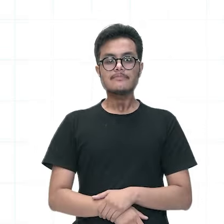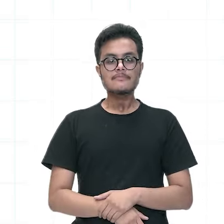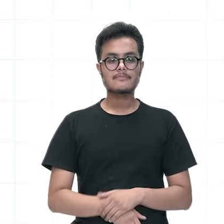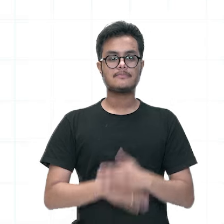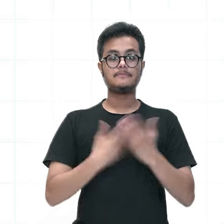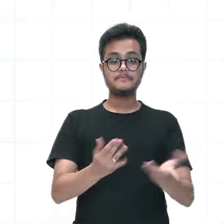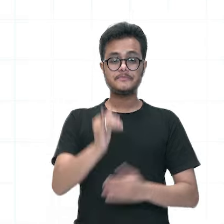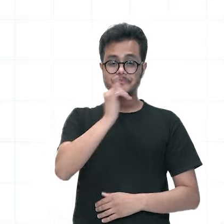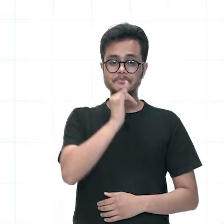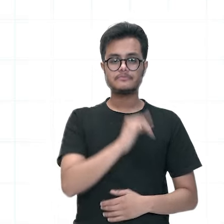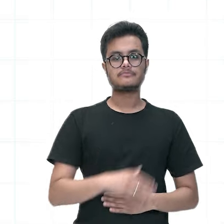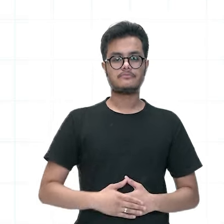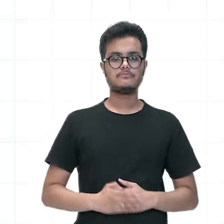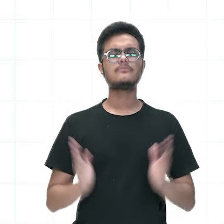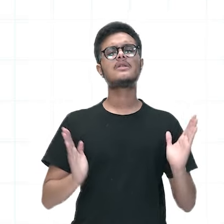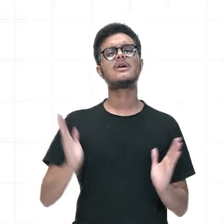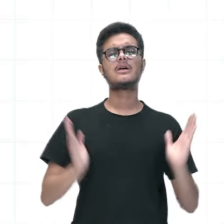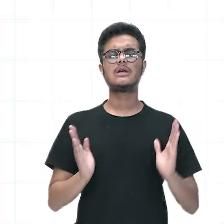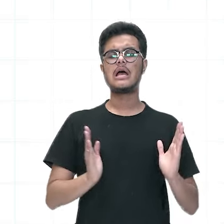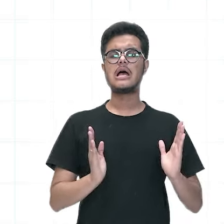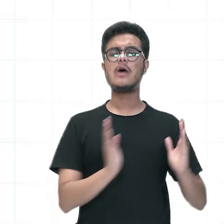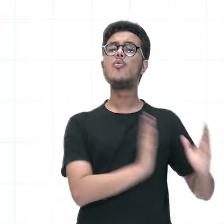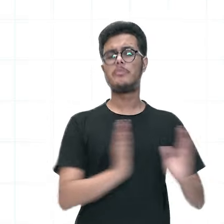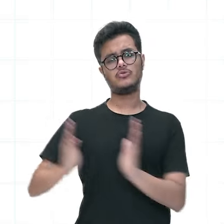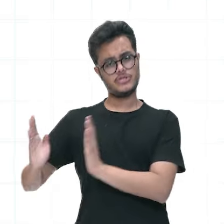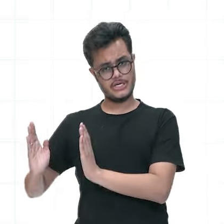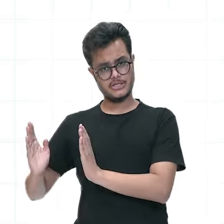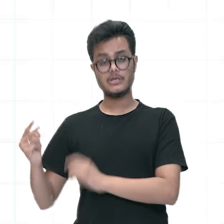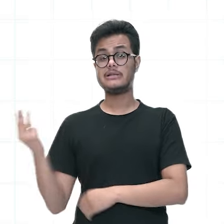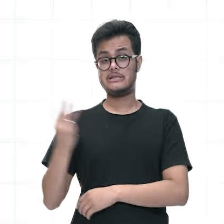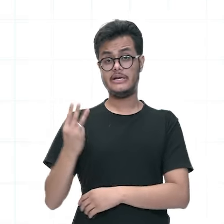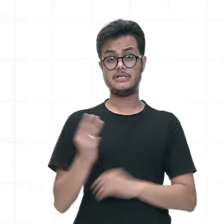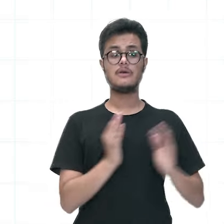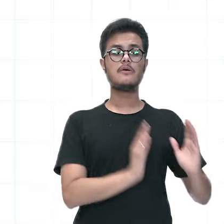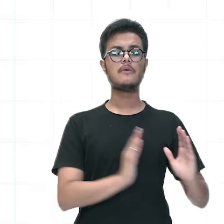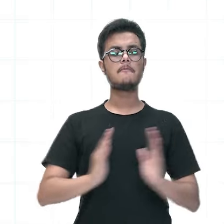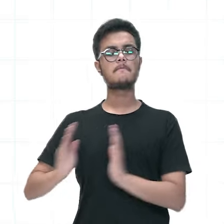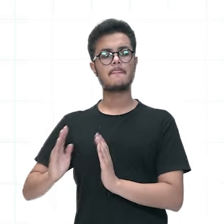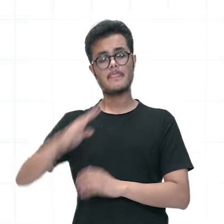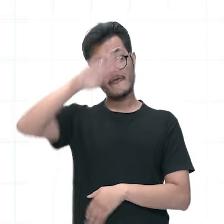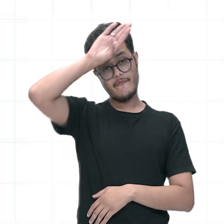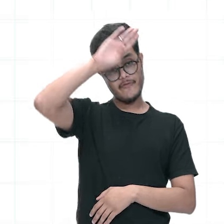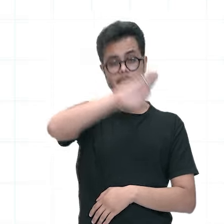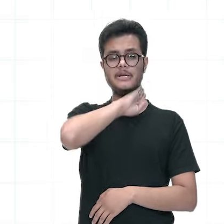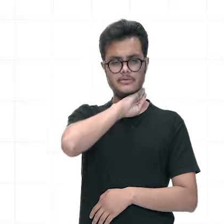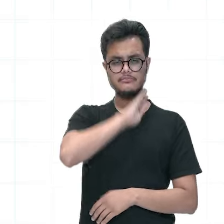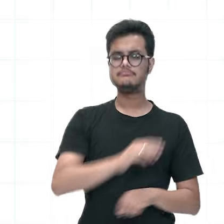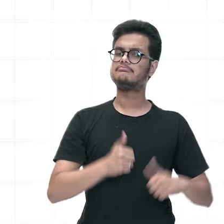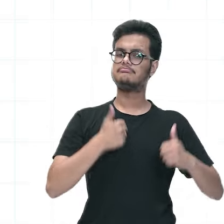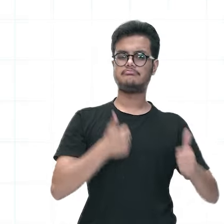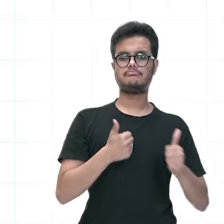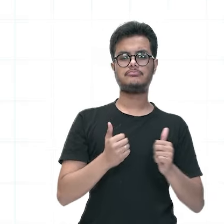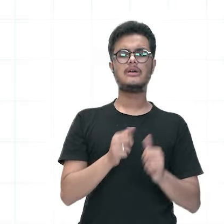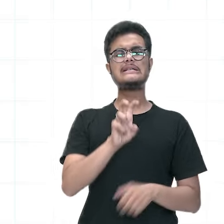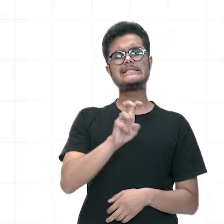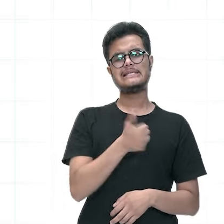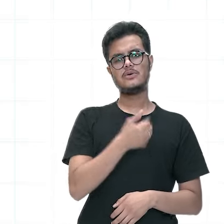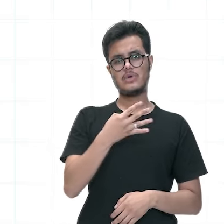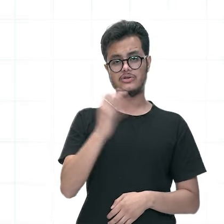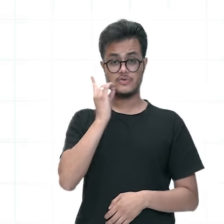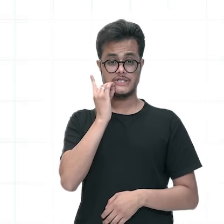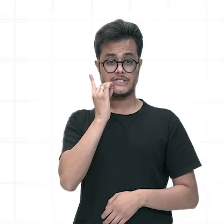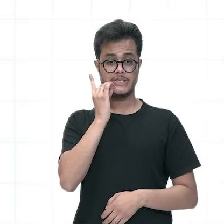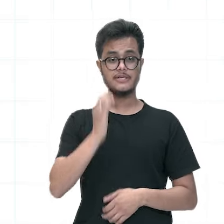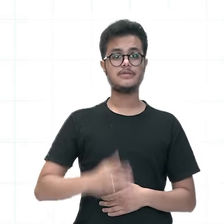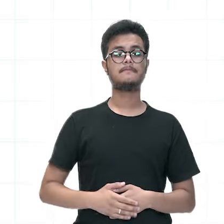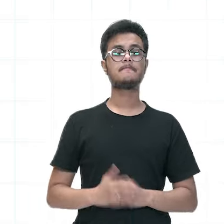doença, ela pode se dar em 3 fases. Ela vai ter aí uma fase febre ou aguda, que tem a duração de 5 a 14